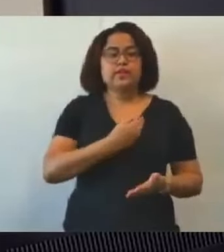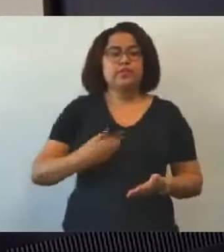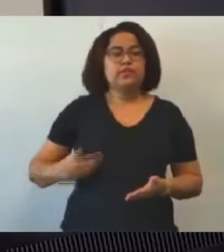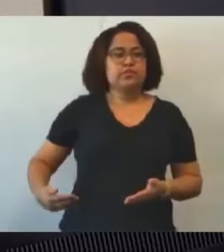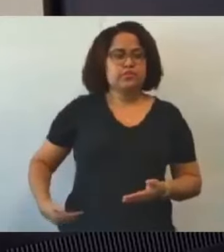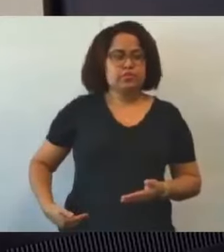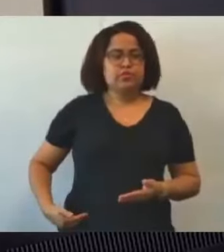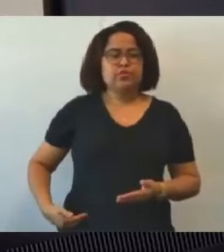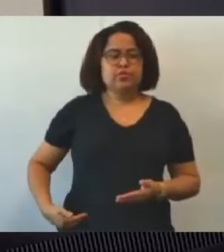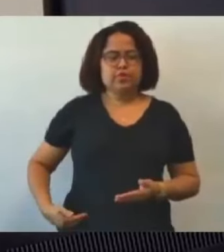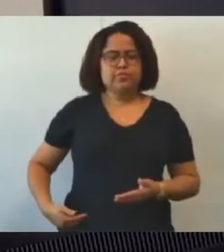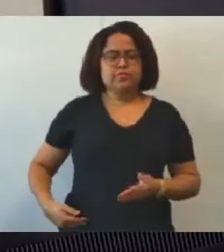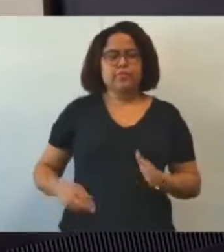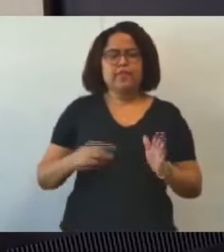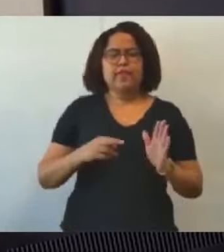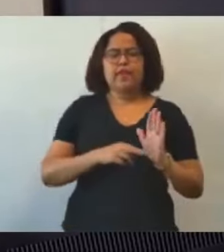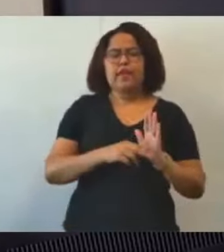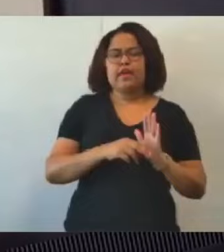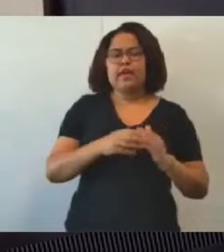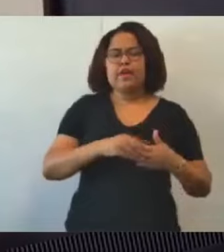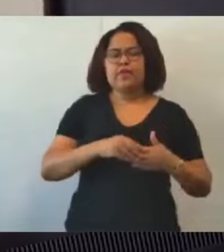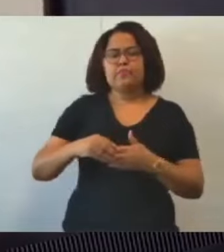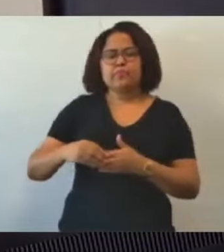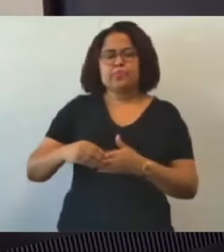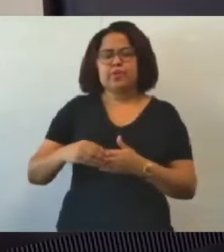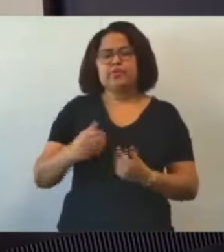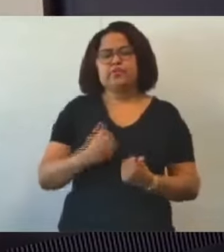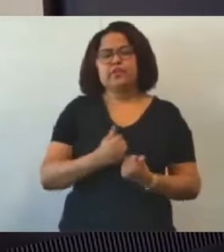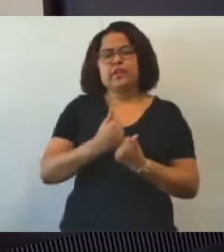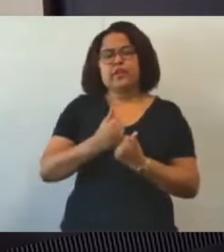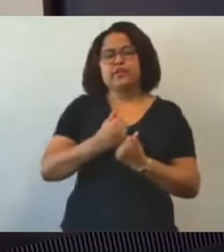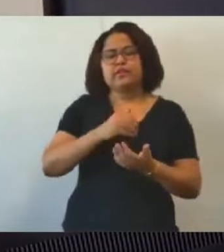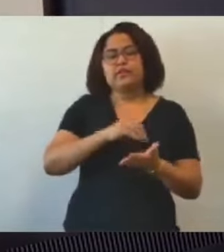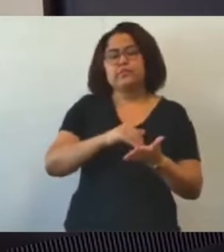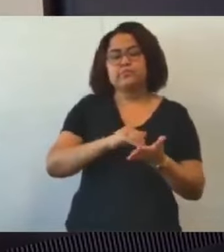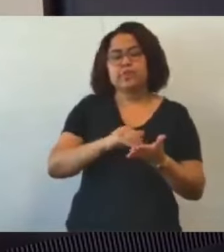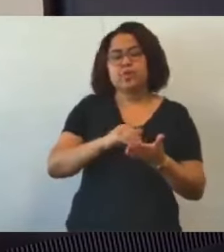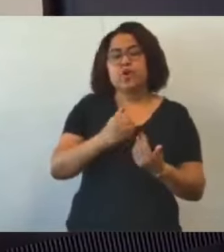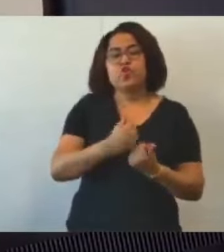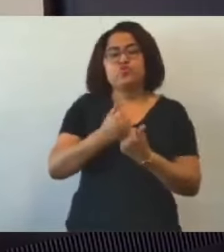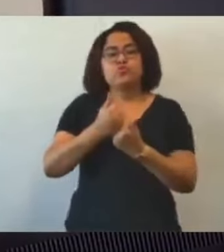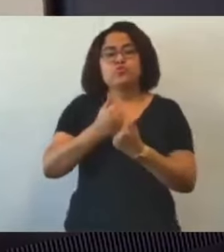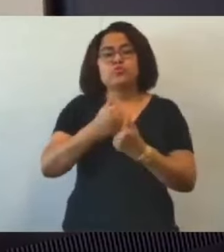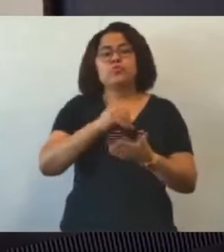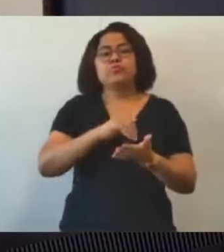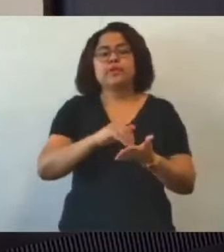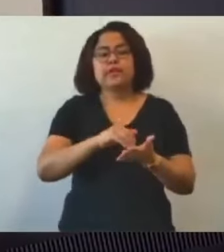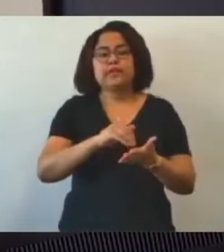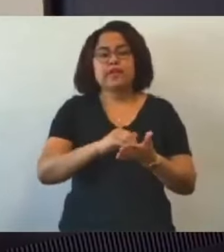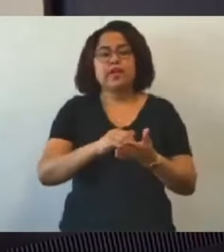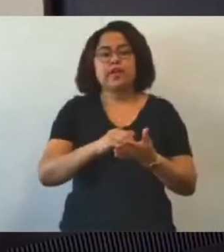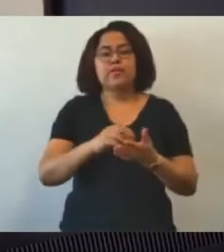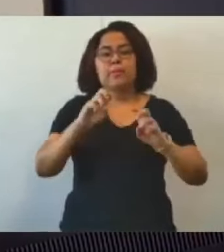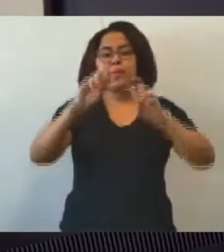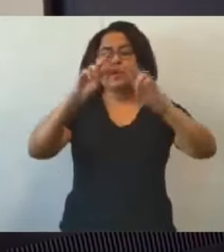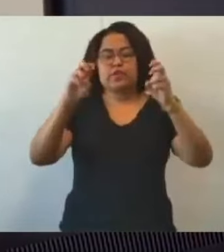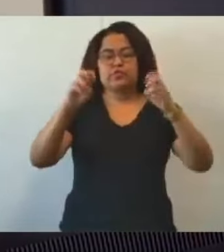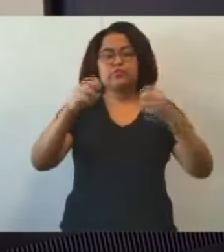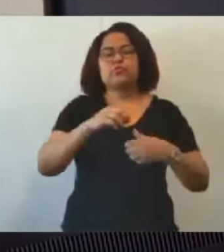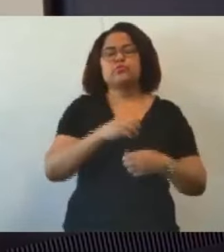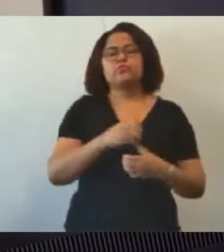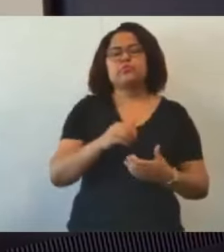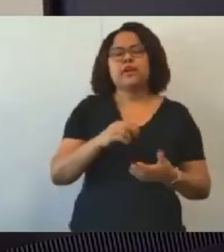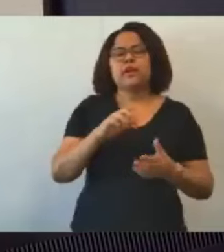barra 2024. Remetente, Secretaria Municipal de Junto de Governo, subsecretário para Assuntos Legislativos, Leonardo Amaral Castro.